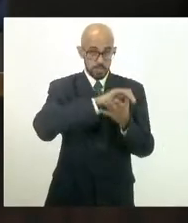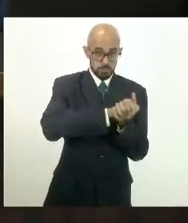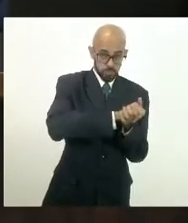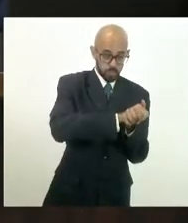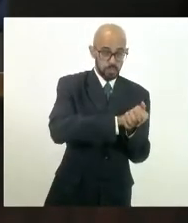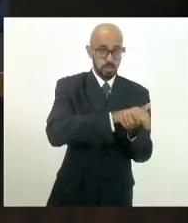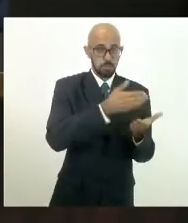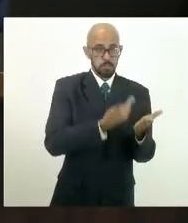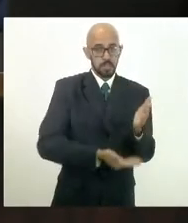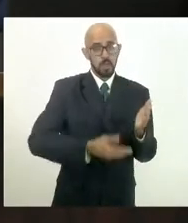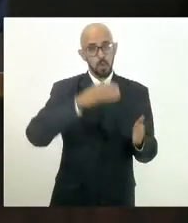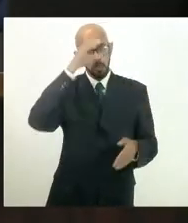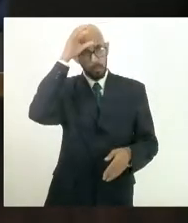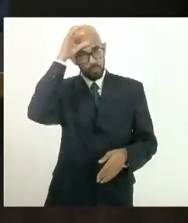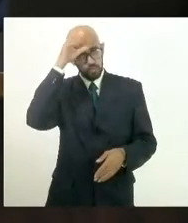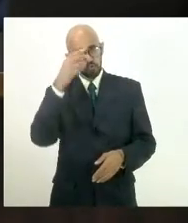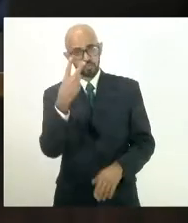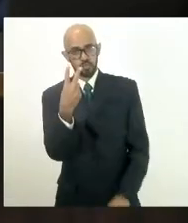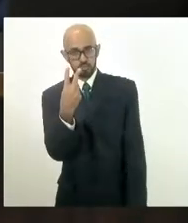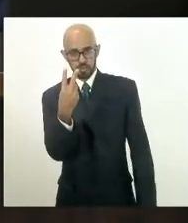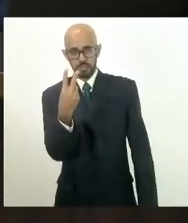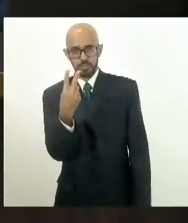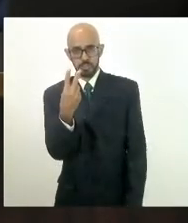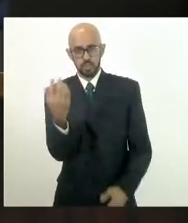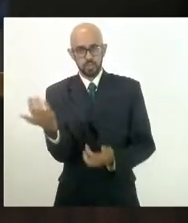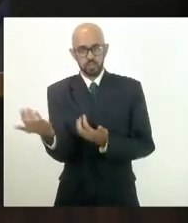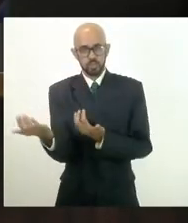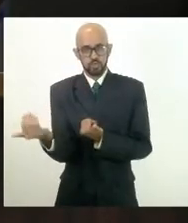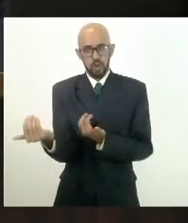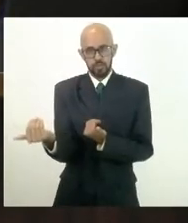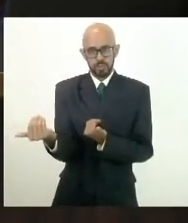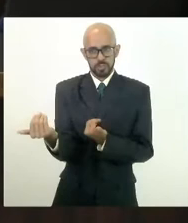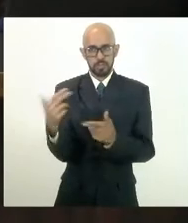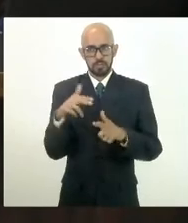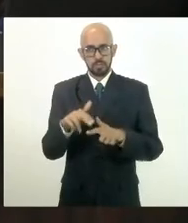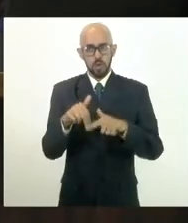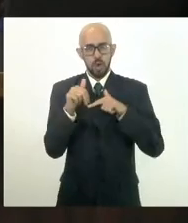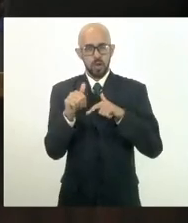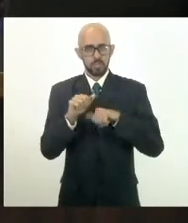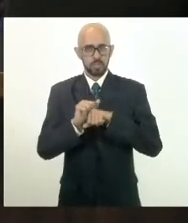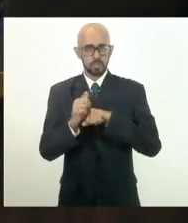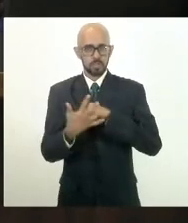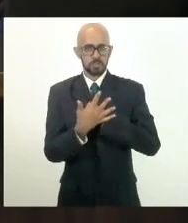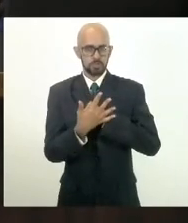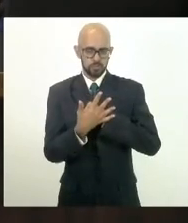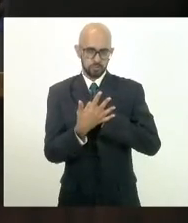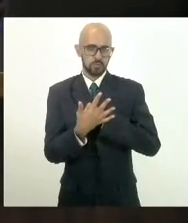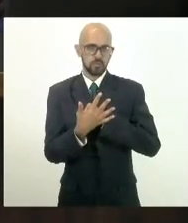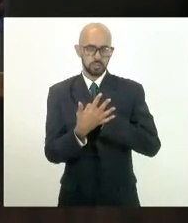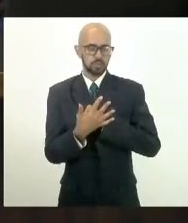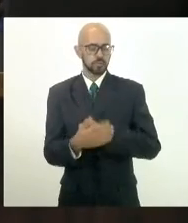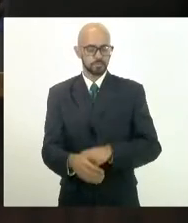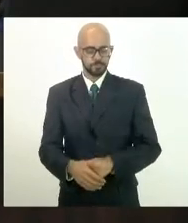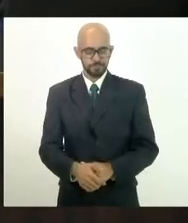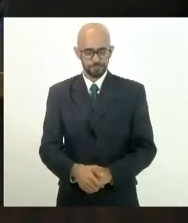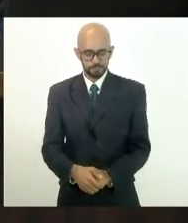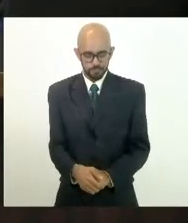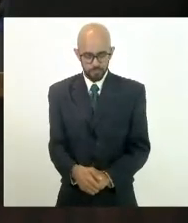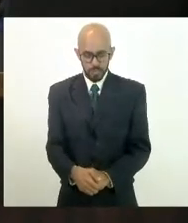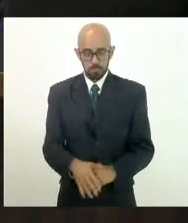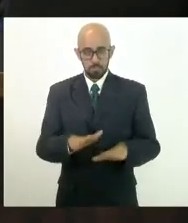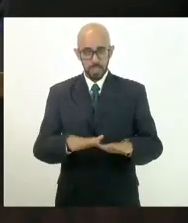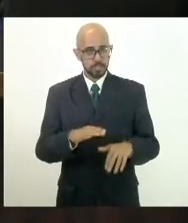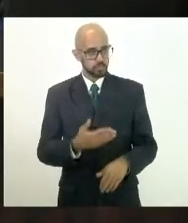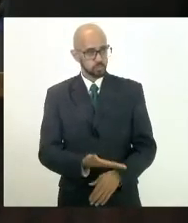um por parte de pai e um por parte de mãe, jovens, por conta dessa doença perversa que é a Covid, mas a Vossa